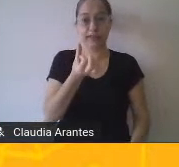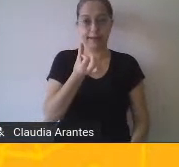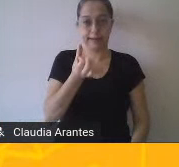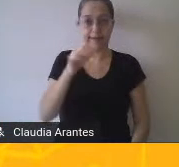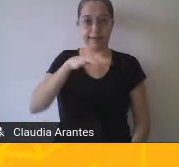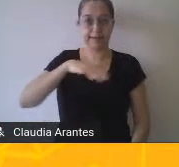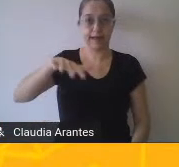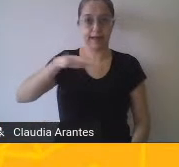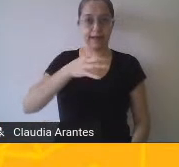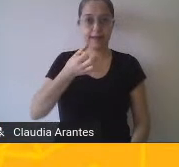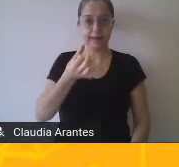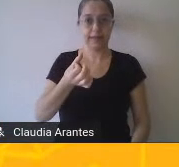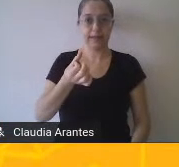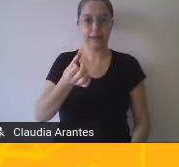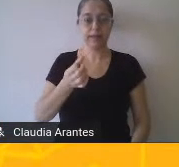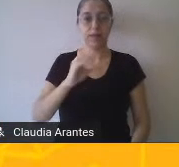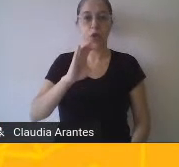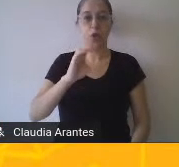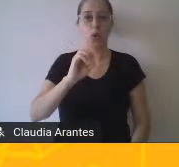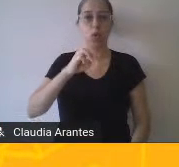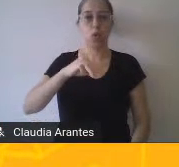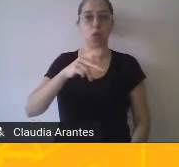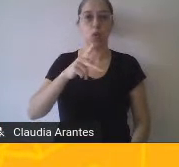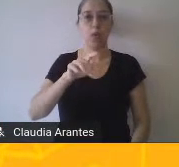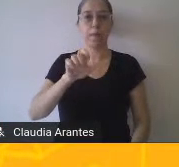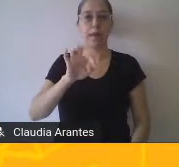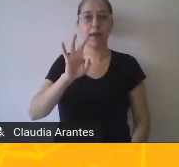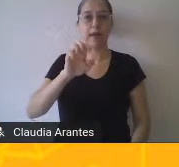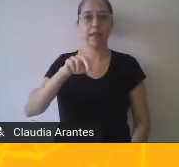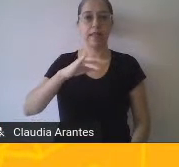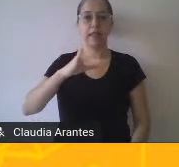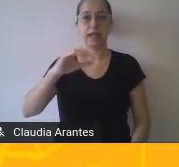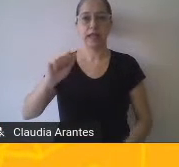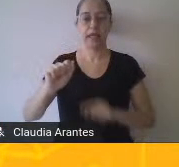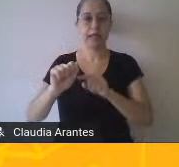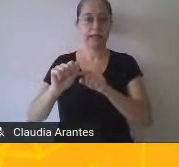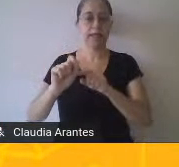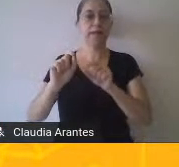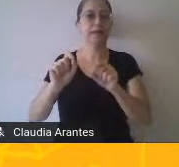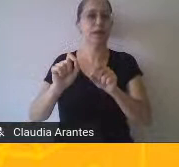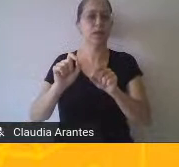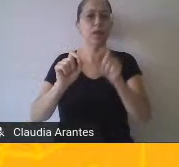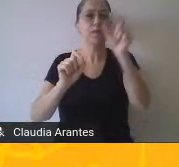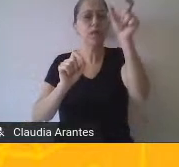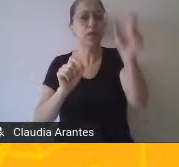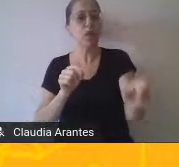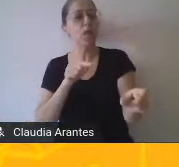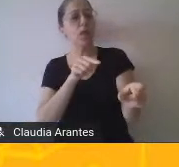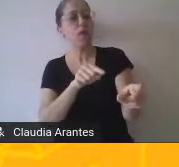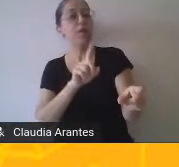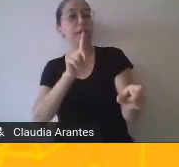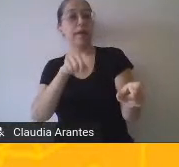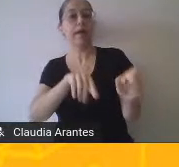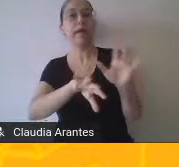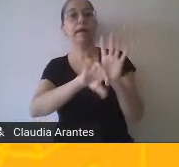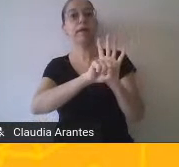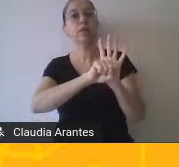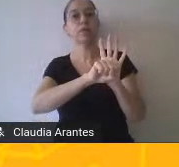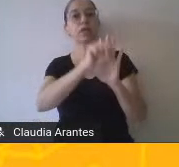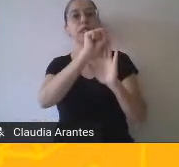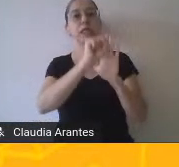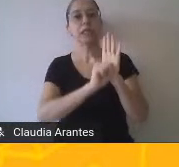é dizer, é falar do sistema simbólico, porque o homem é um ser simbólico. E onde a gente está,